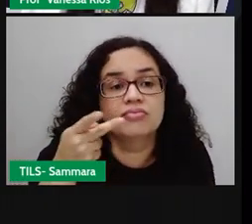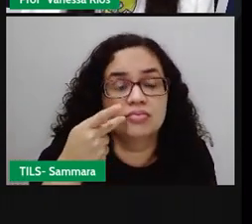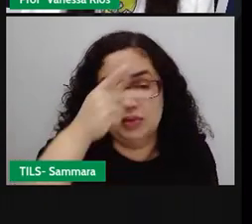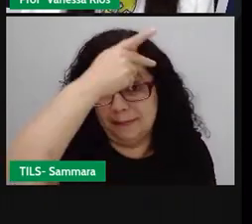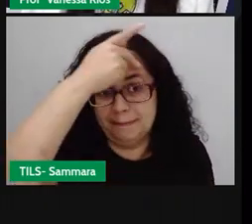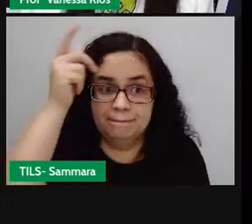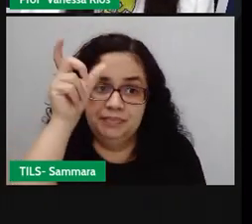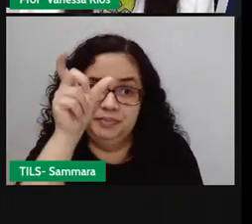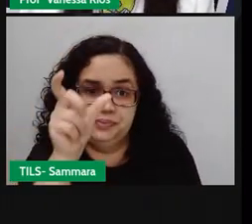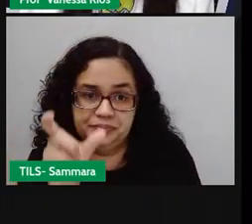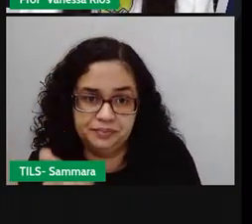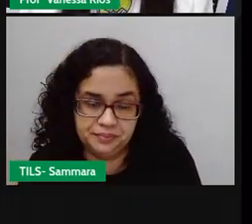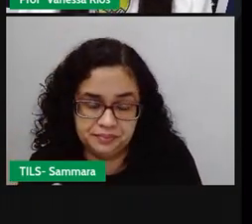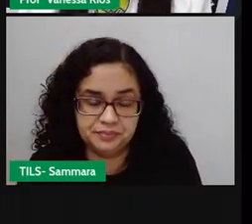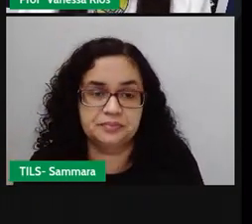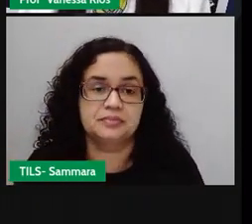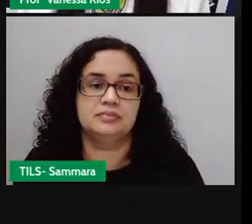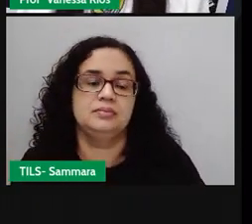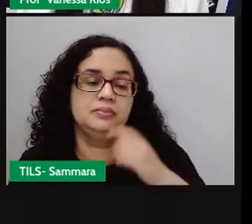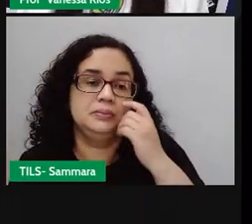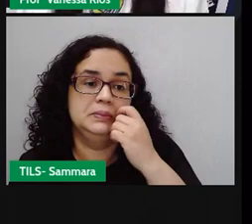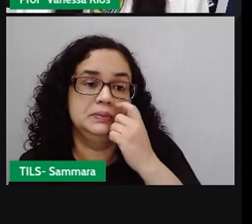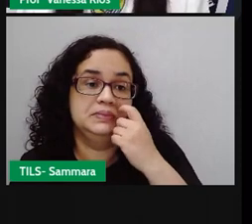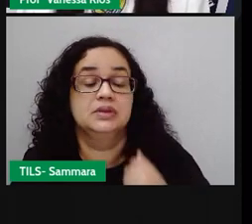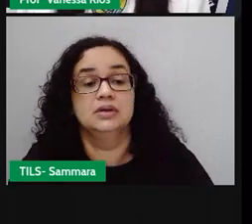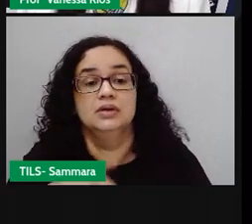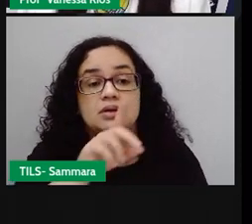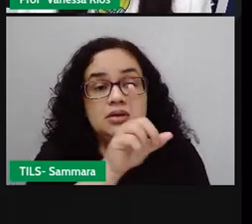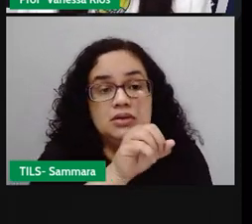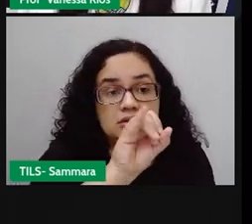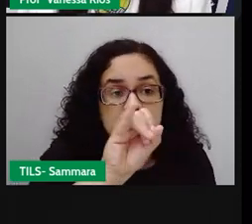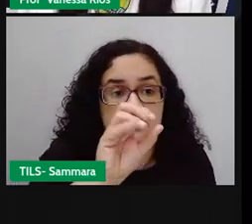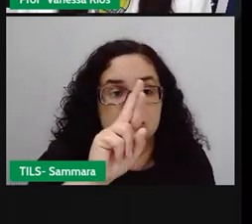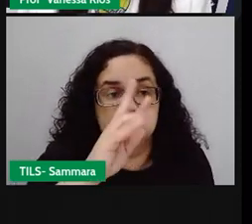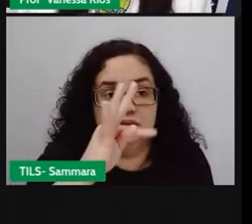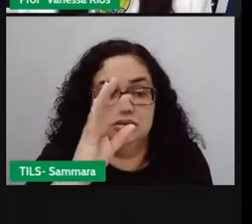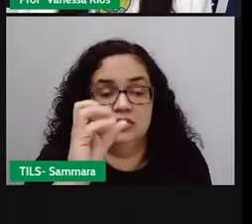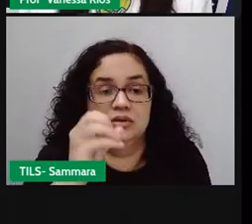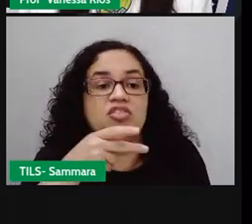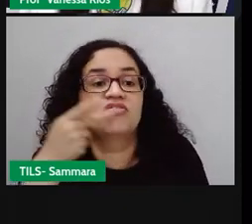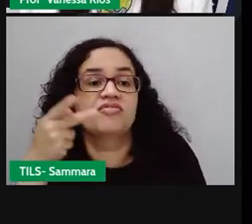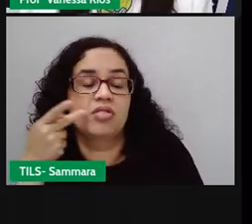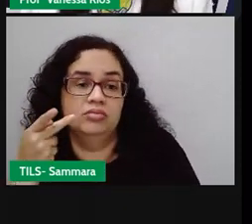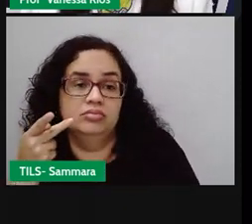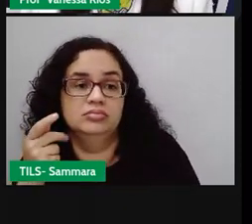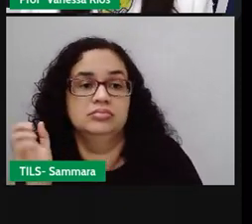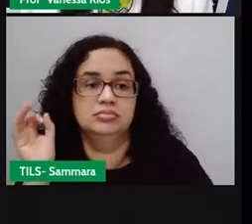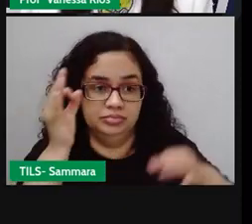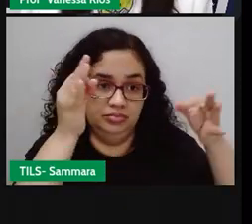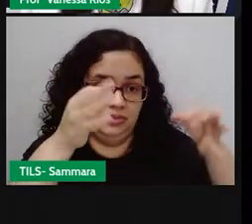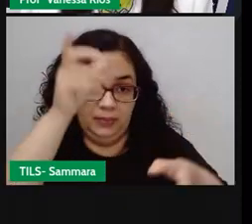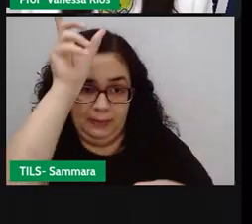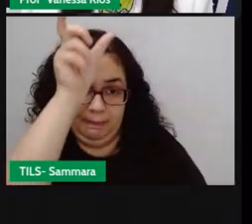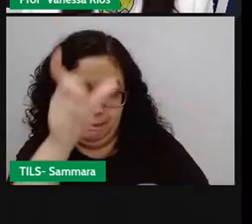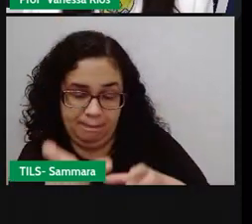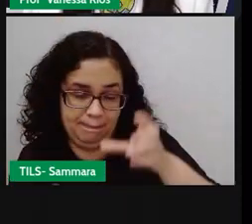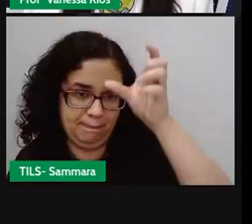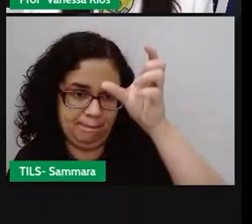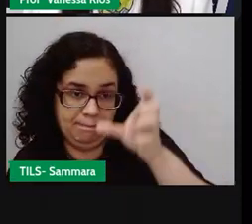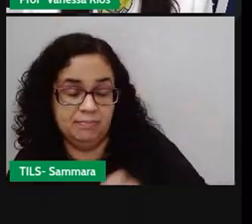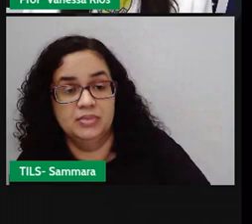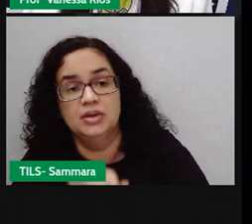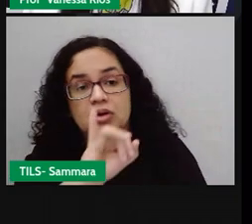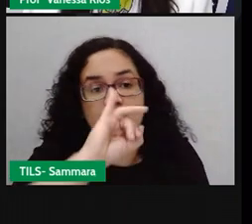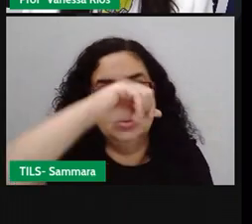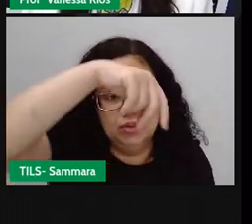personagens. Então, enquanto o direto apresenta as falas diretamente dos personagens, o